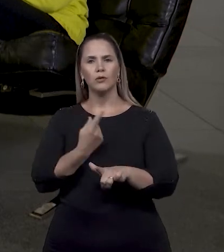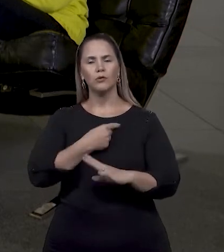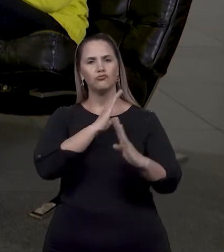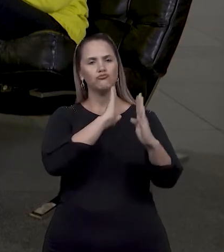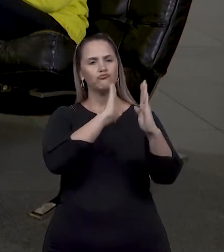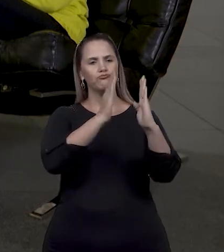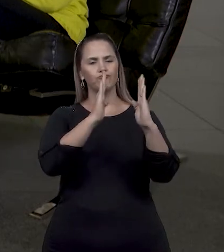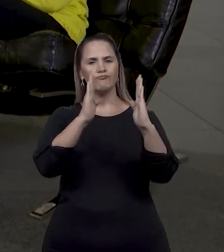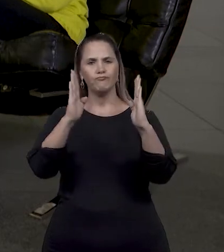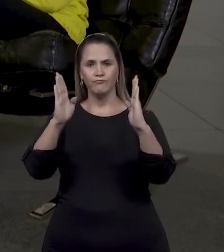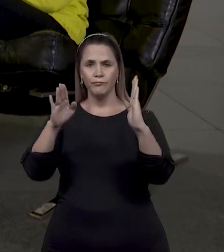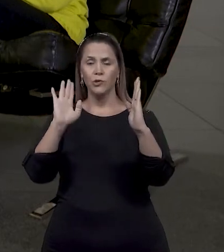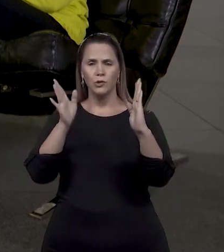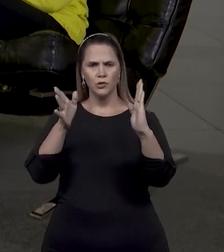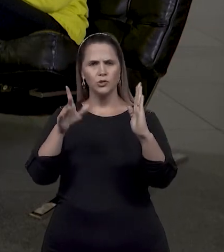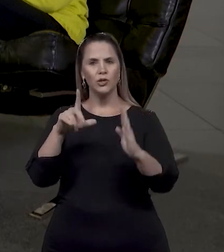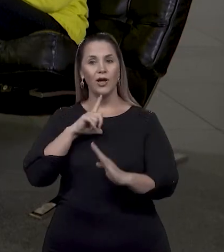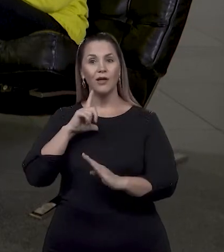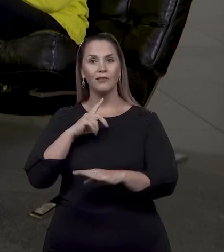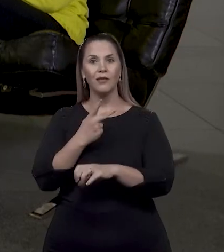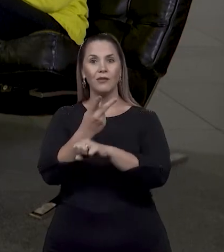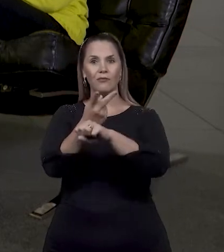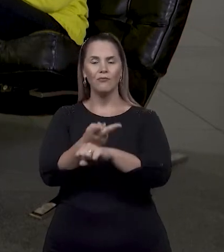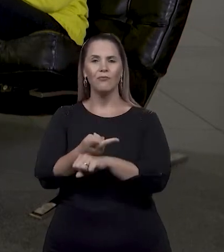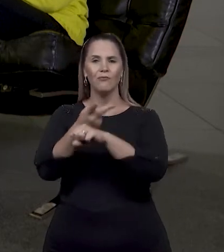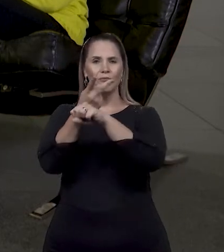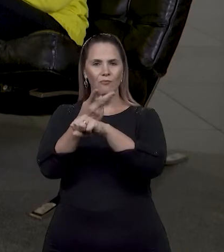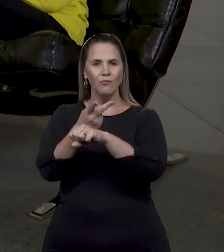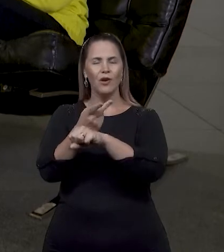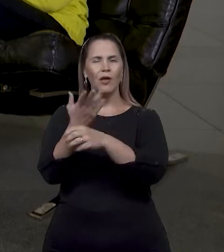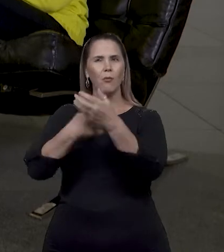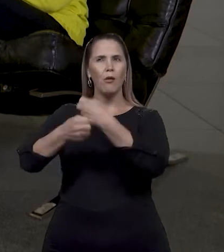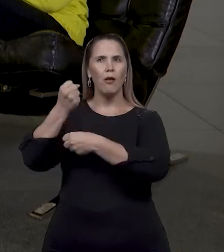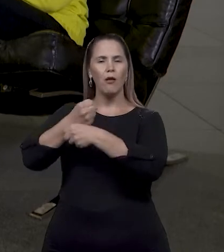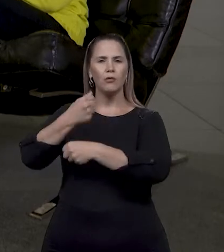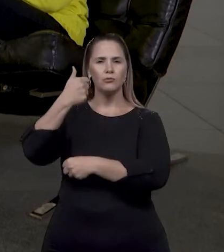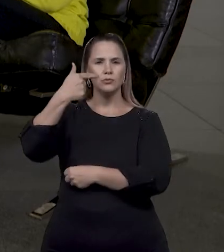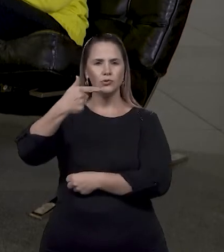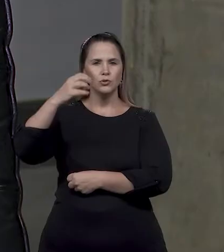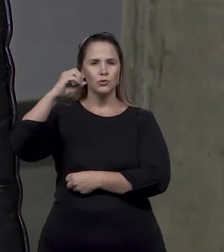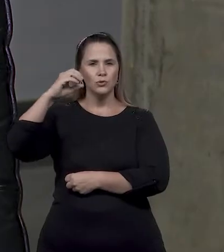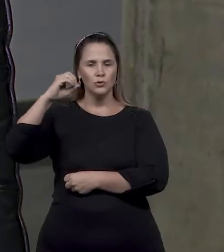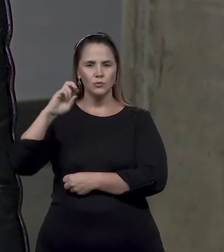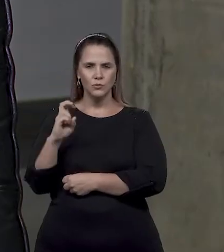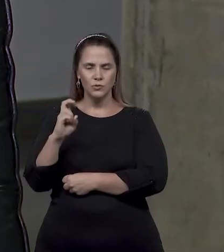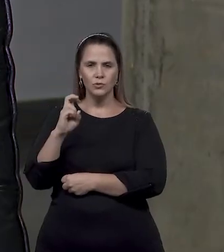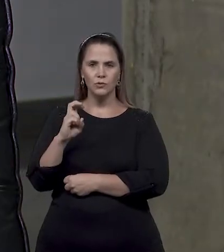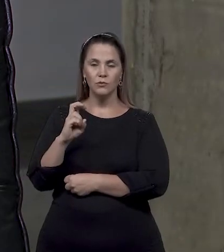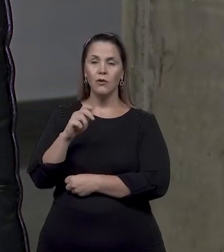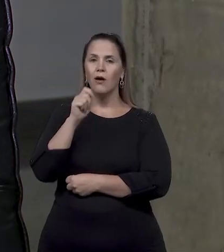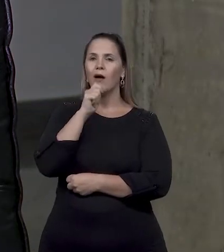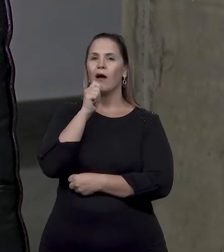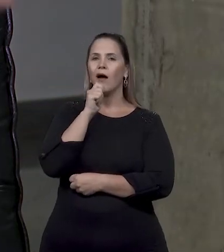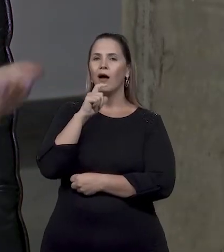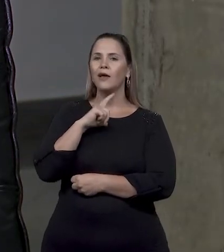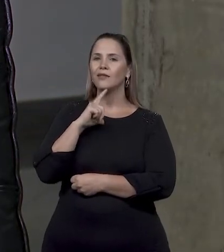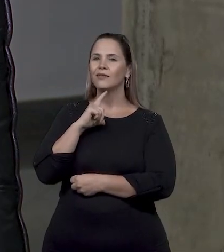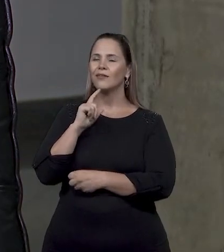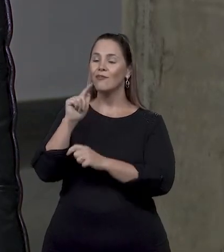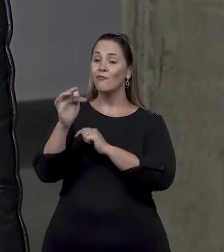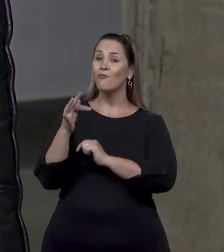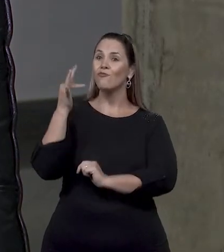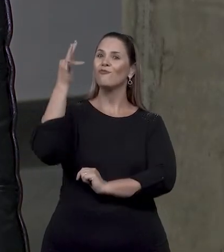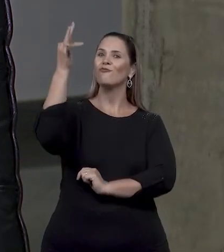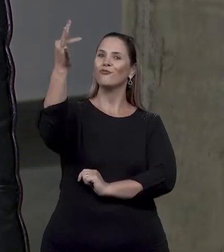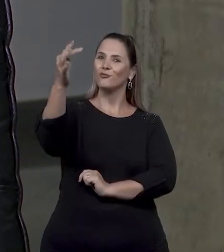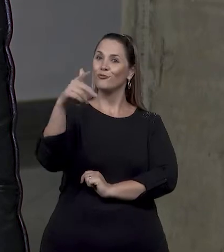nossa biblioteca, que já ganhou o ODM 2005, ela caminha para um ODS